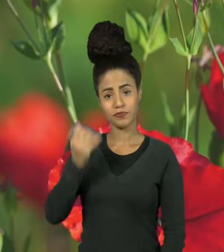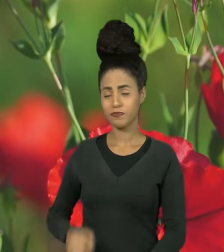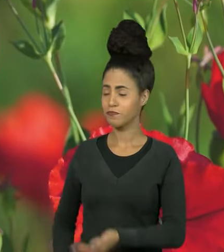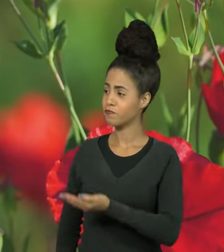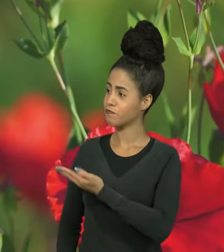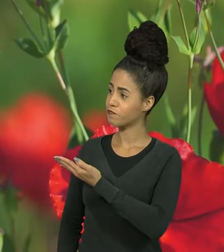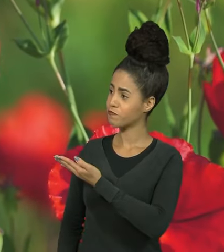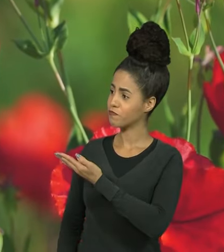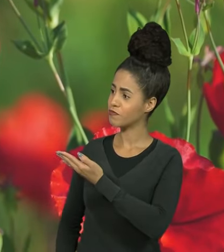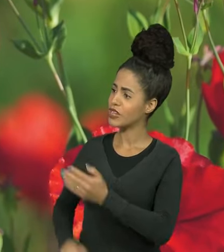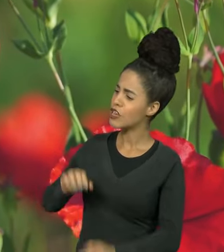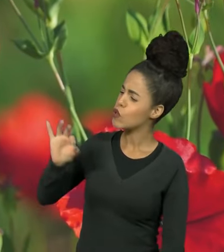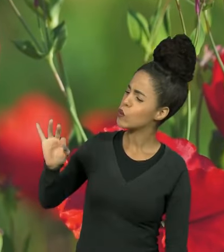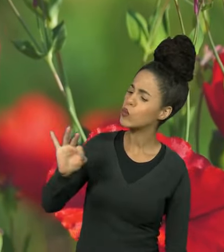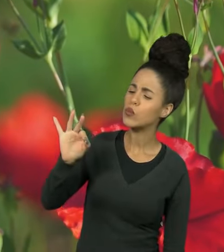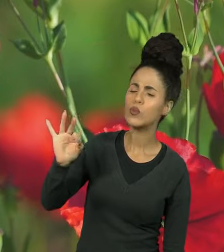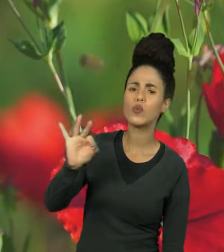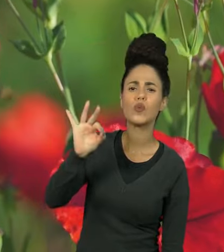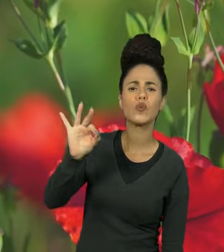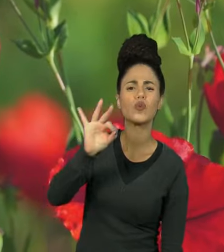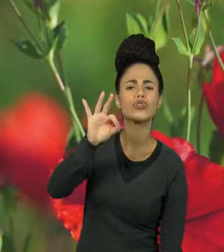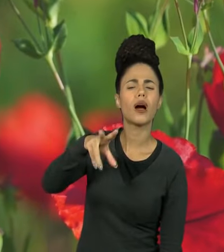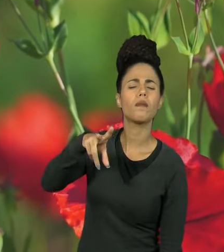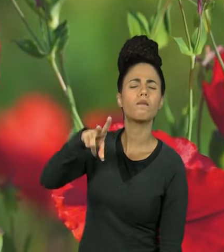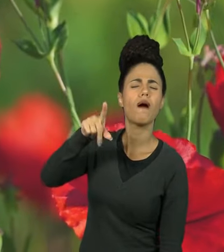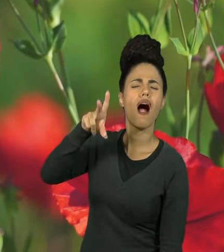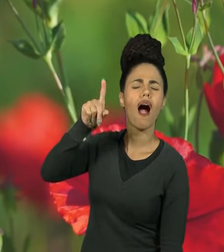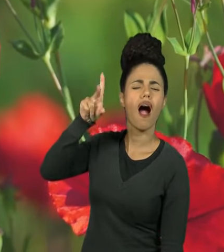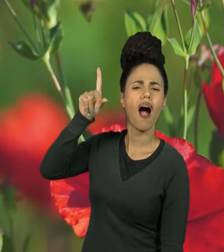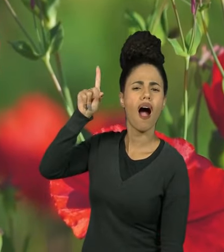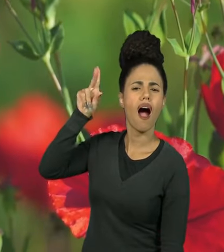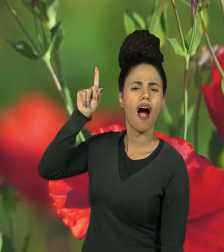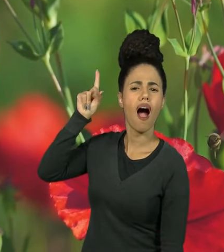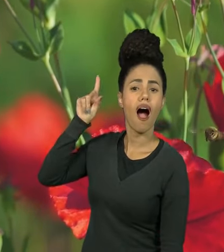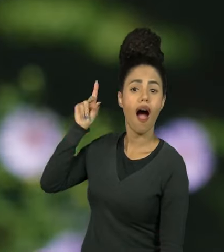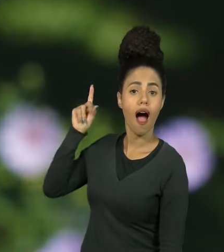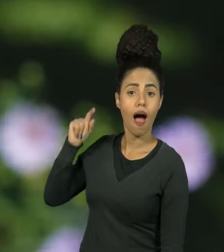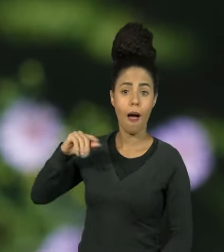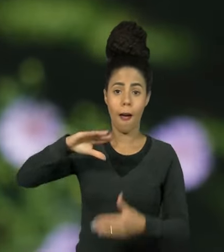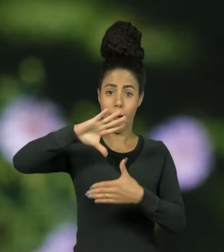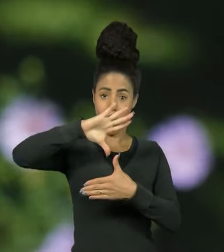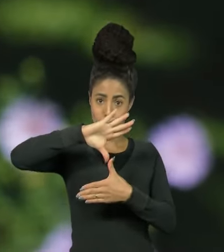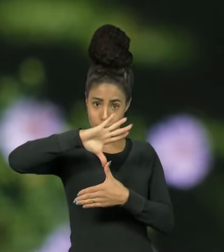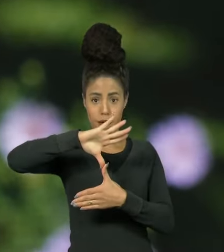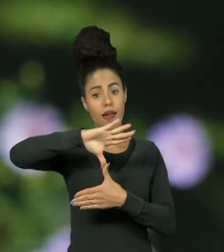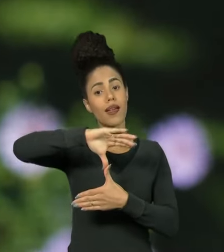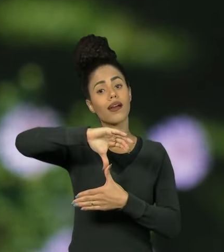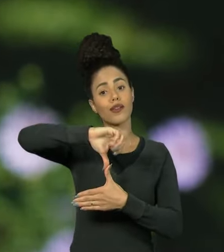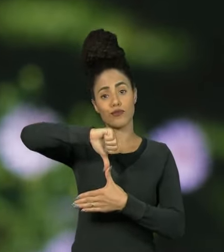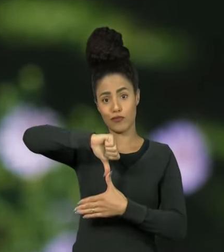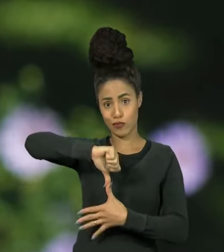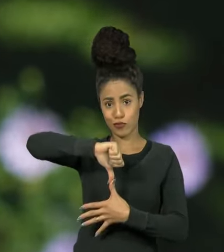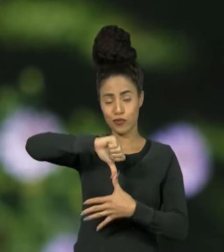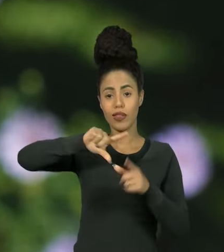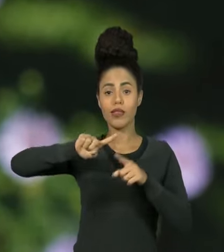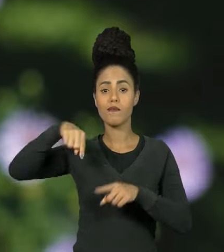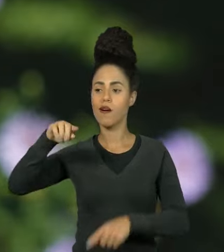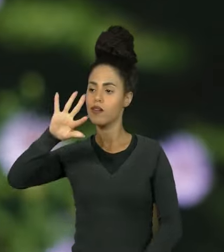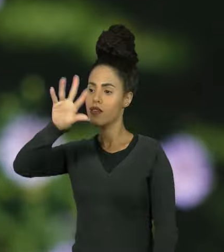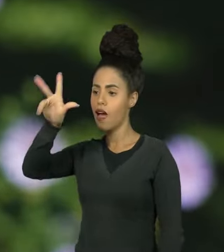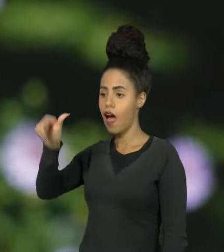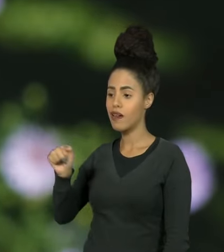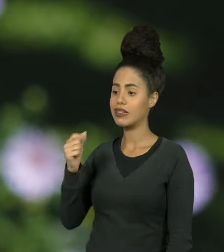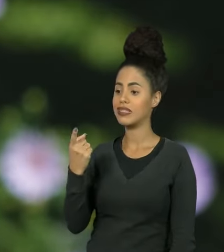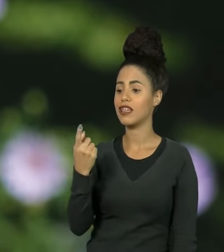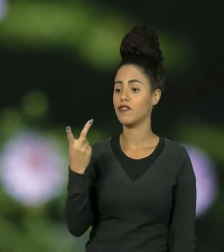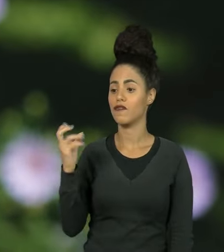As abelhas são muito antigas. Elas surgiram primeiro na América do Sul e na África, há cerca de 120 milhões